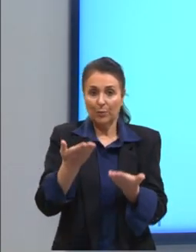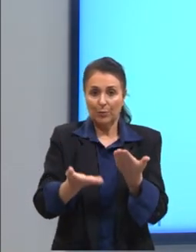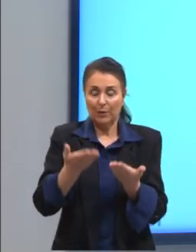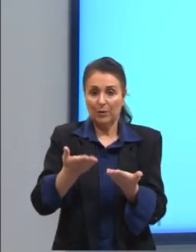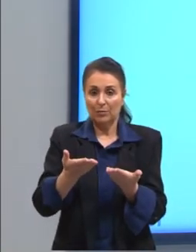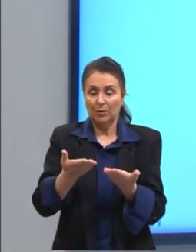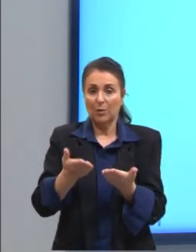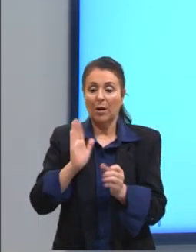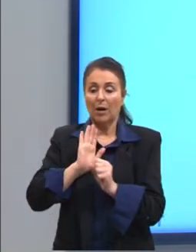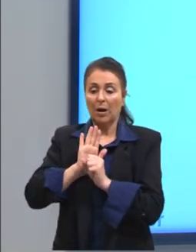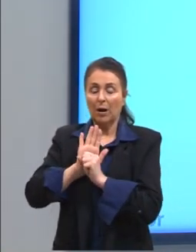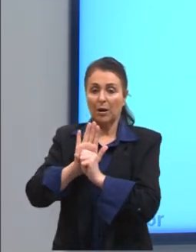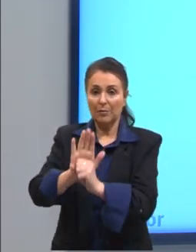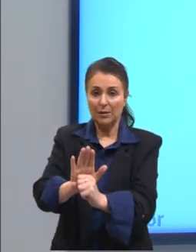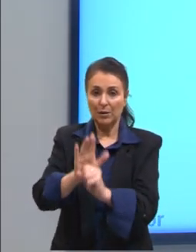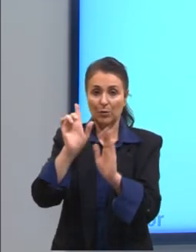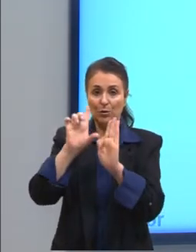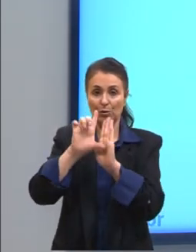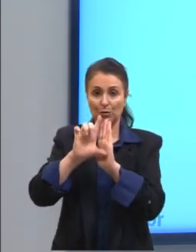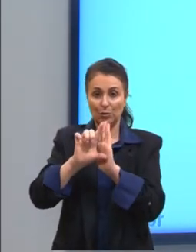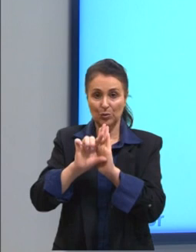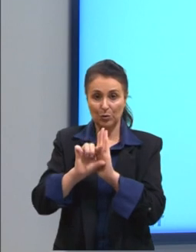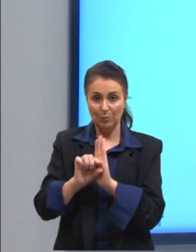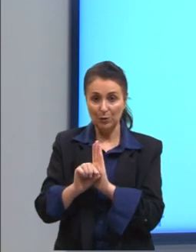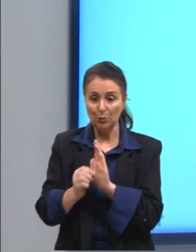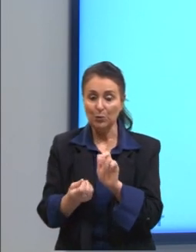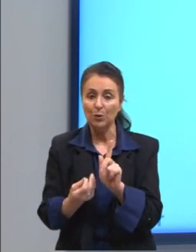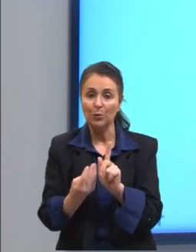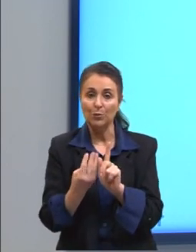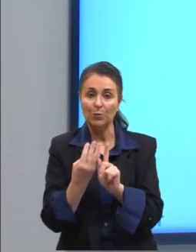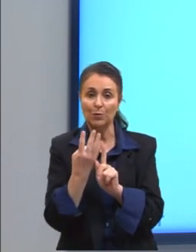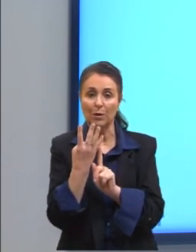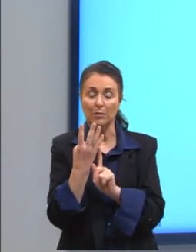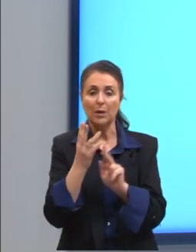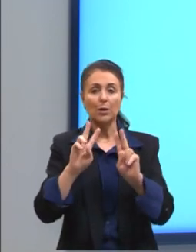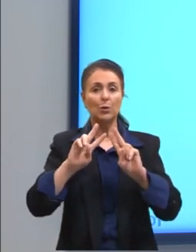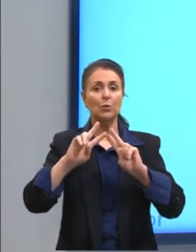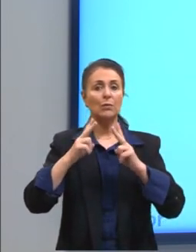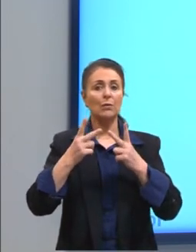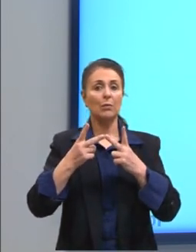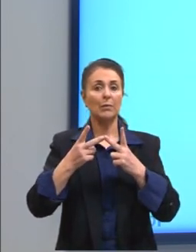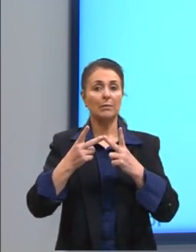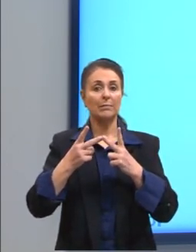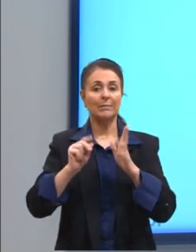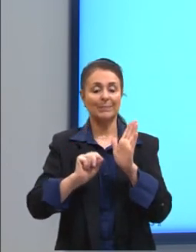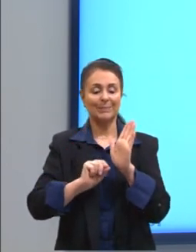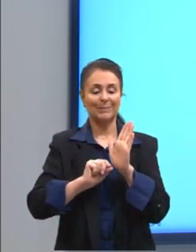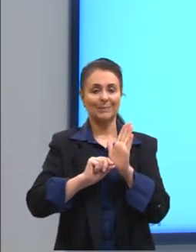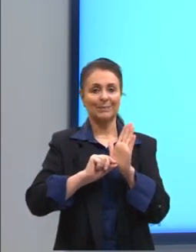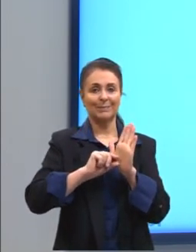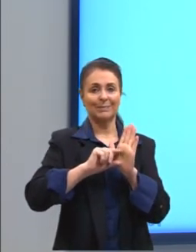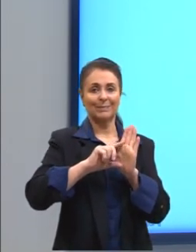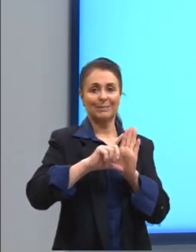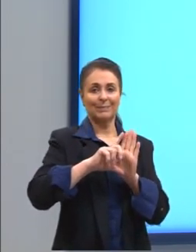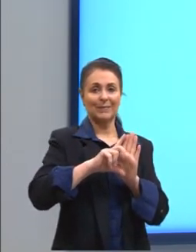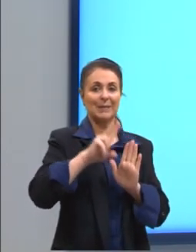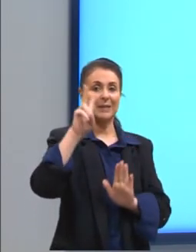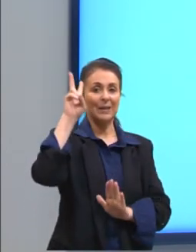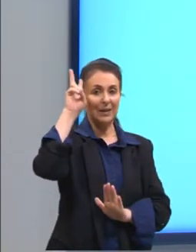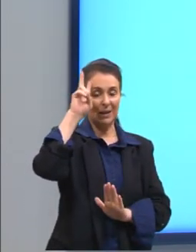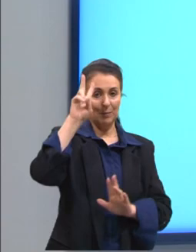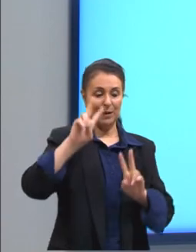pressão diminuiu nesse gás aqui. Só que o que acontece com o volume? Ele aumenta. Por quê? Lembrem que